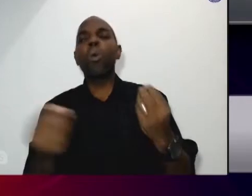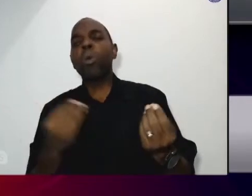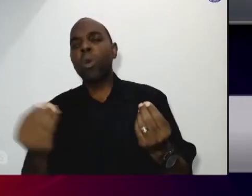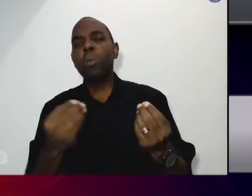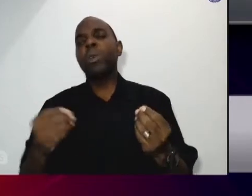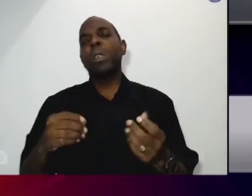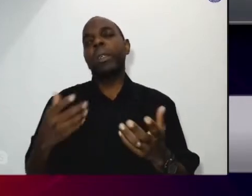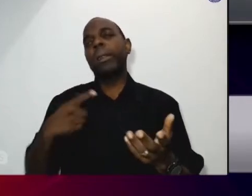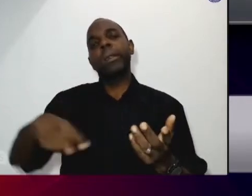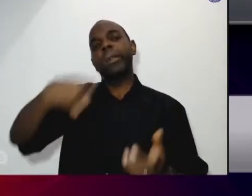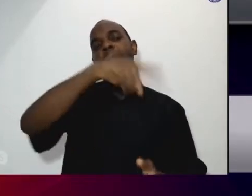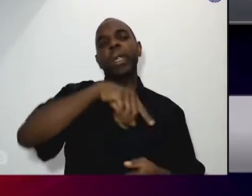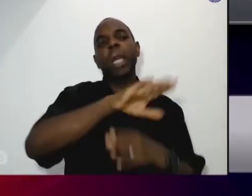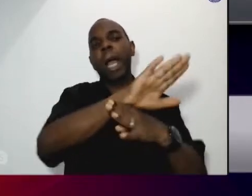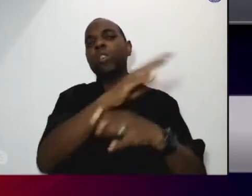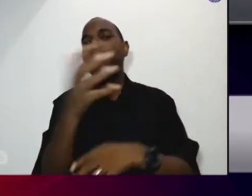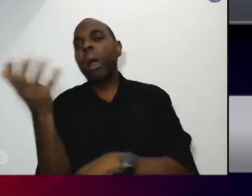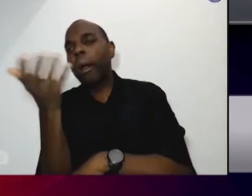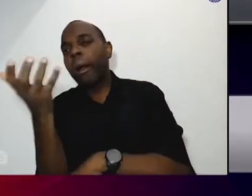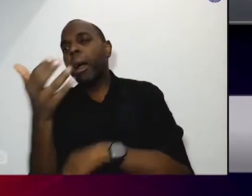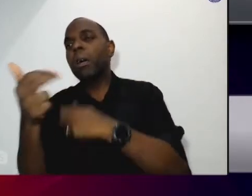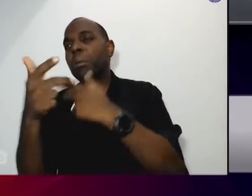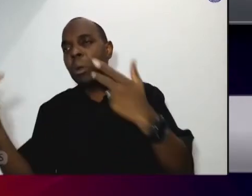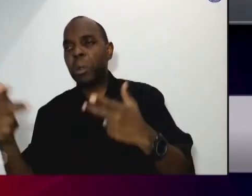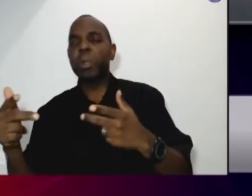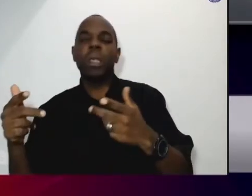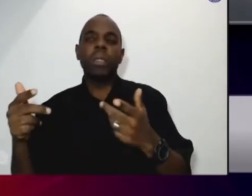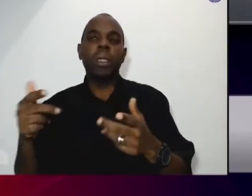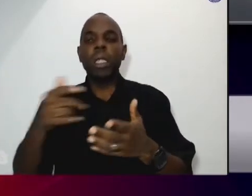você está passando aí